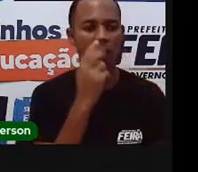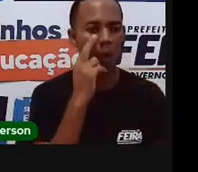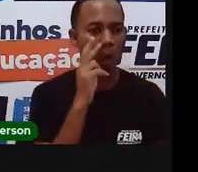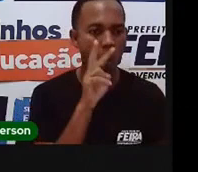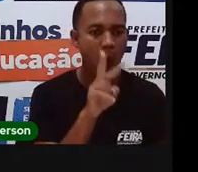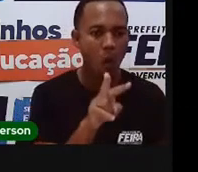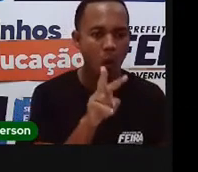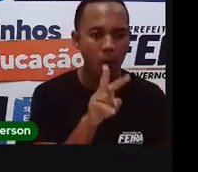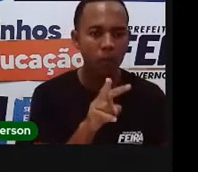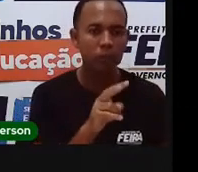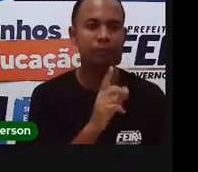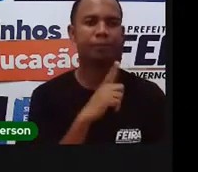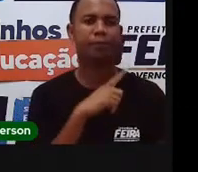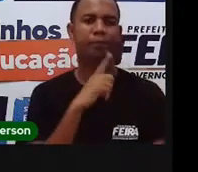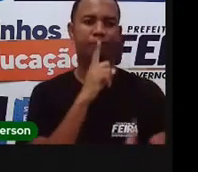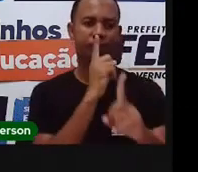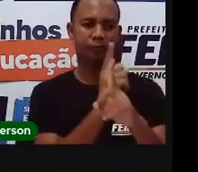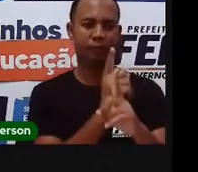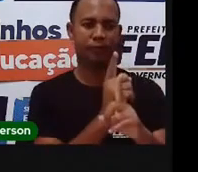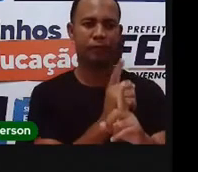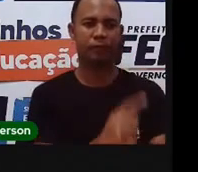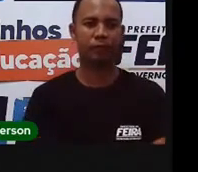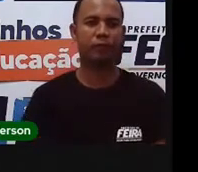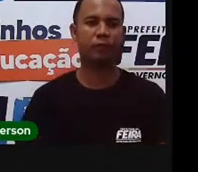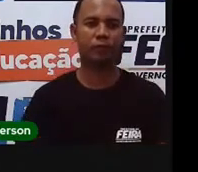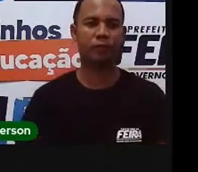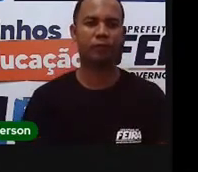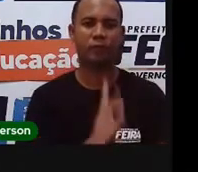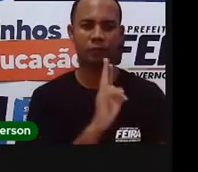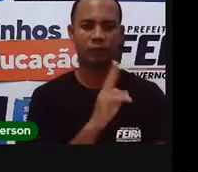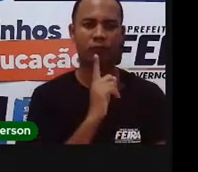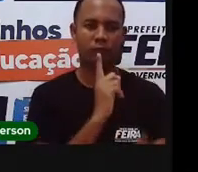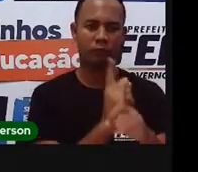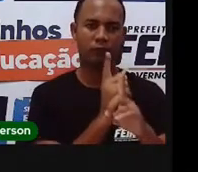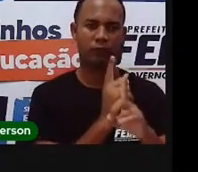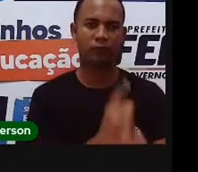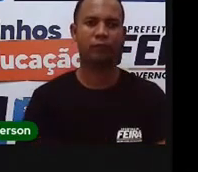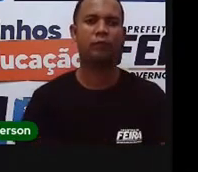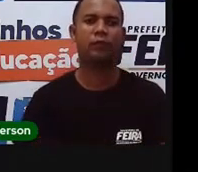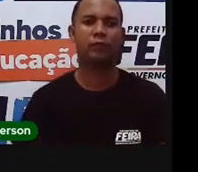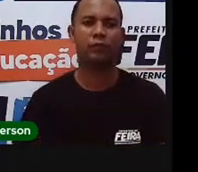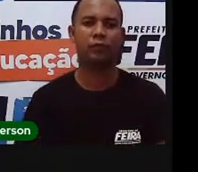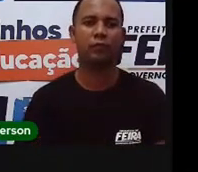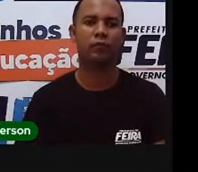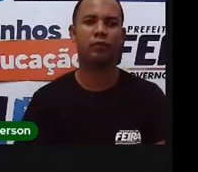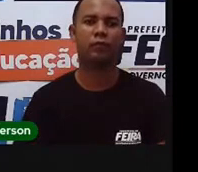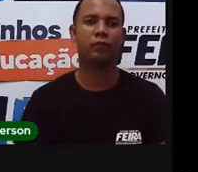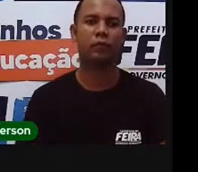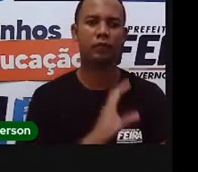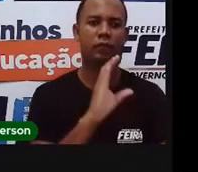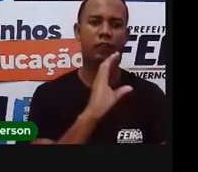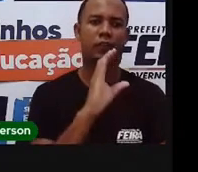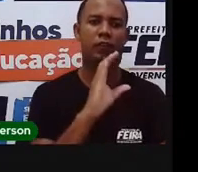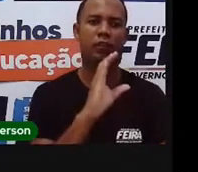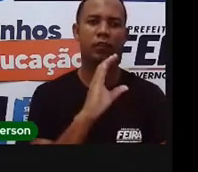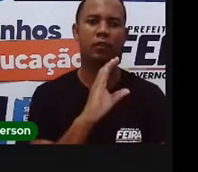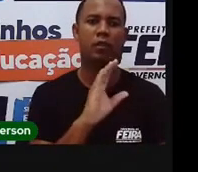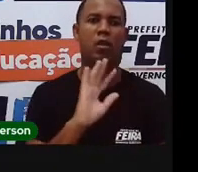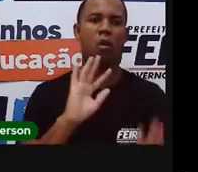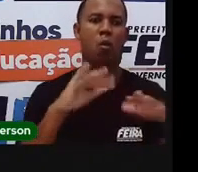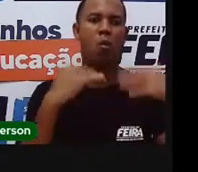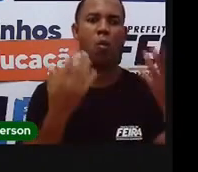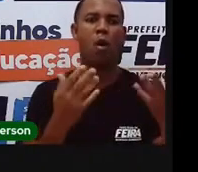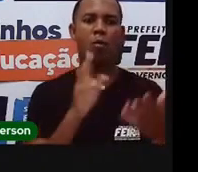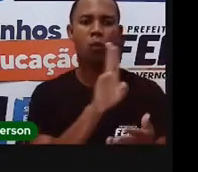olhadinha que tá a resposta aí pra vocês. Também muito fácil. Letra C. Qual o nome da